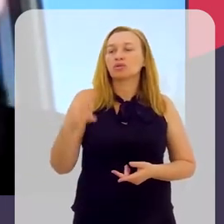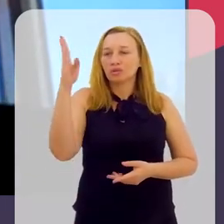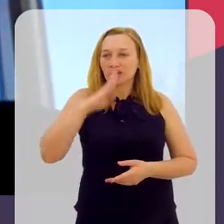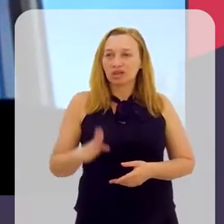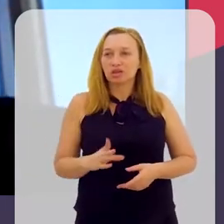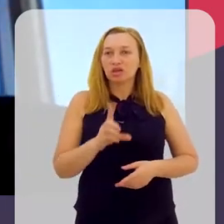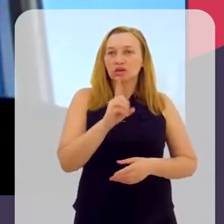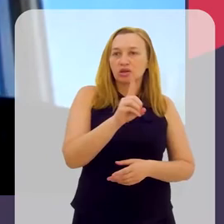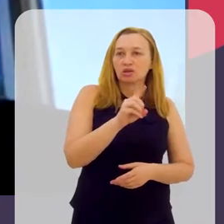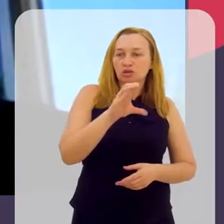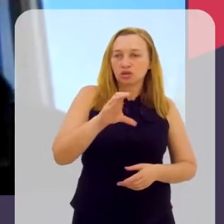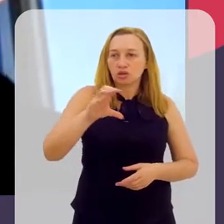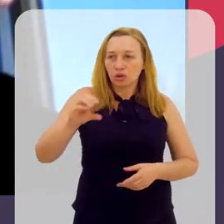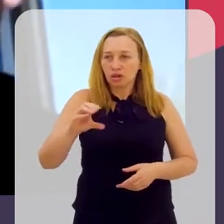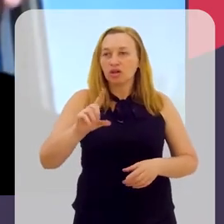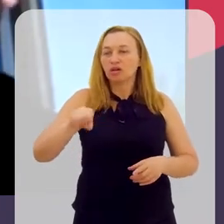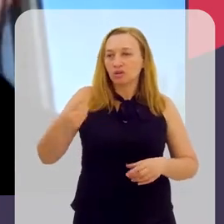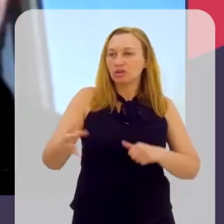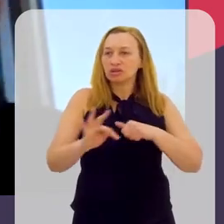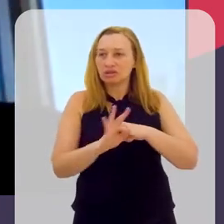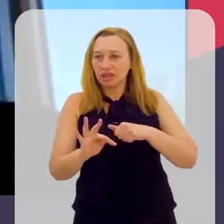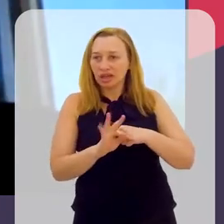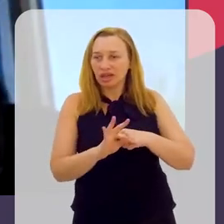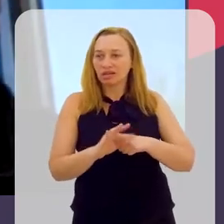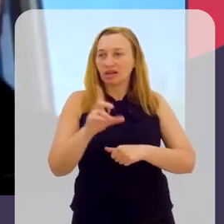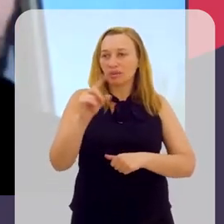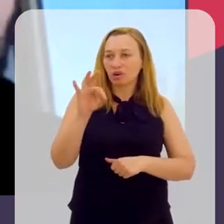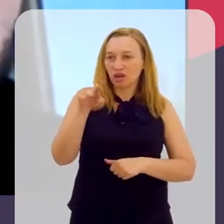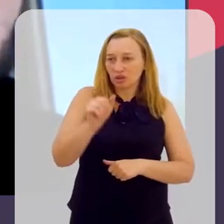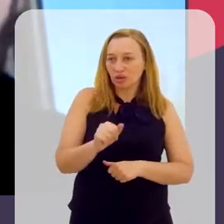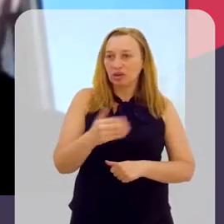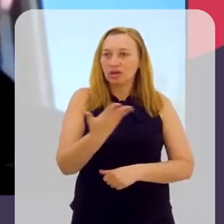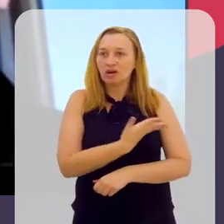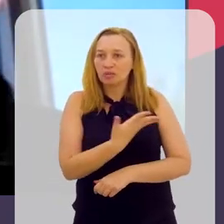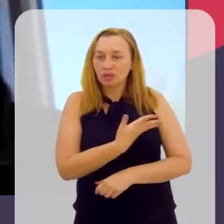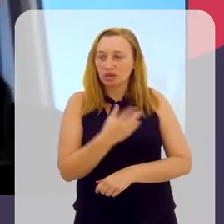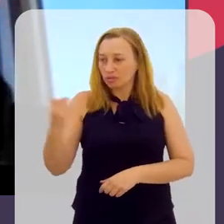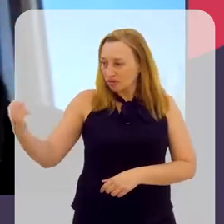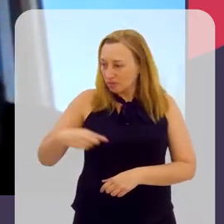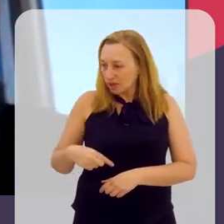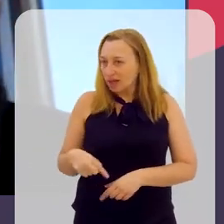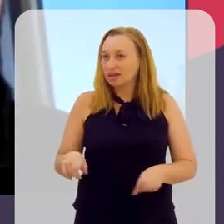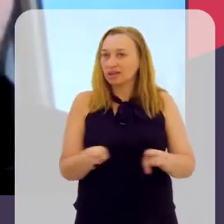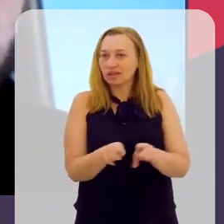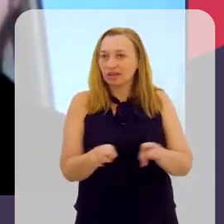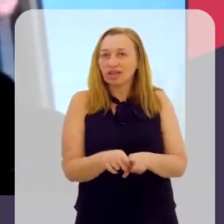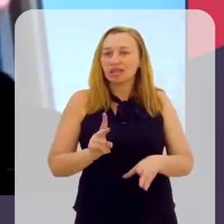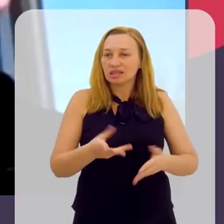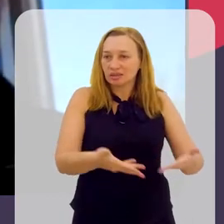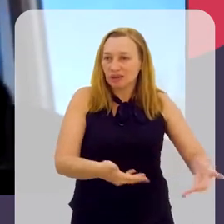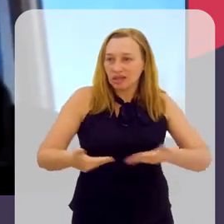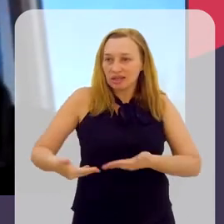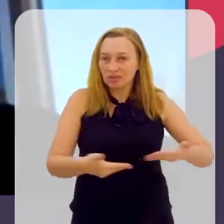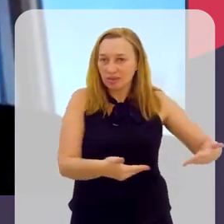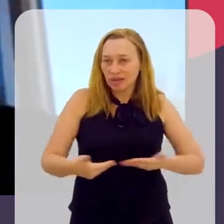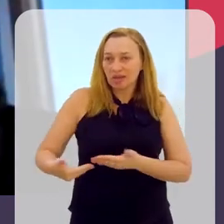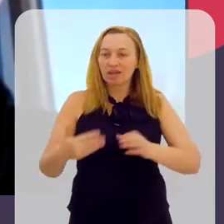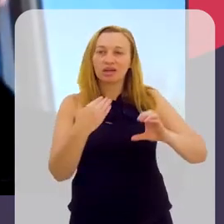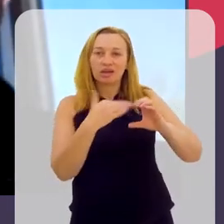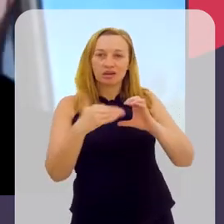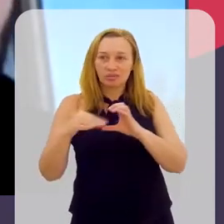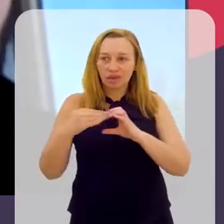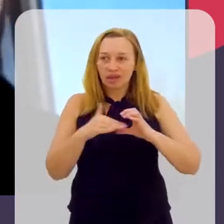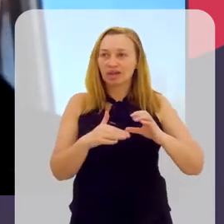-doc e uma técnica de laboratório, que são meus amigos e eu indiquei para virem para cá também. Então, sempre recebo e-mails